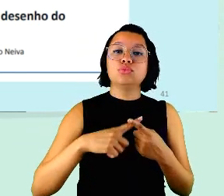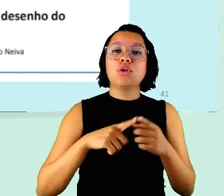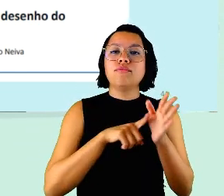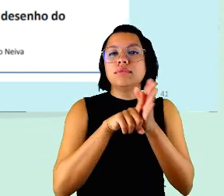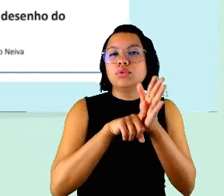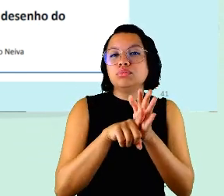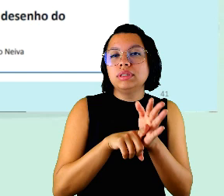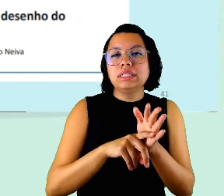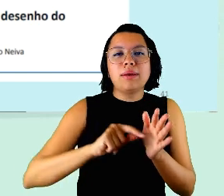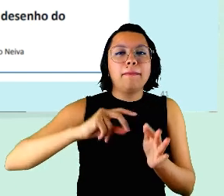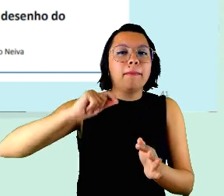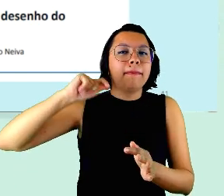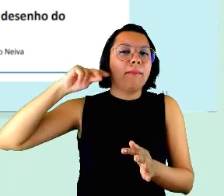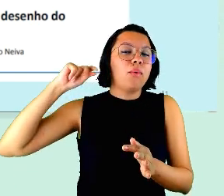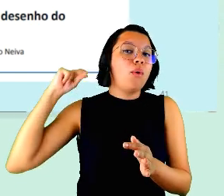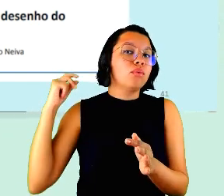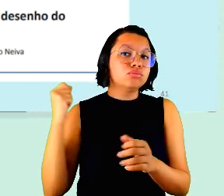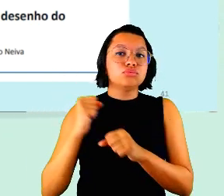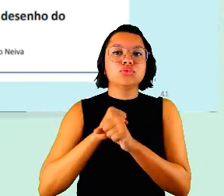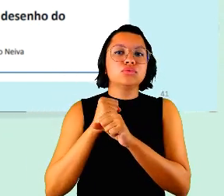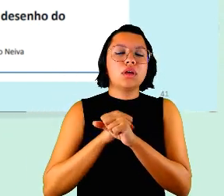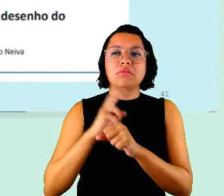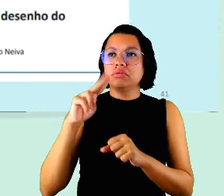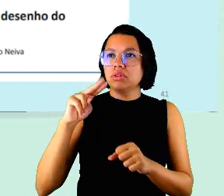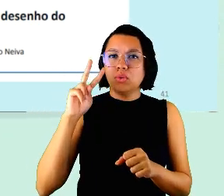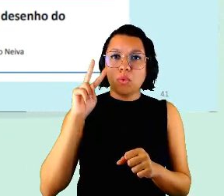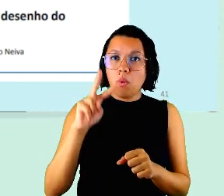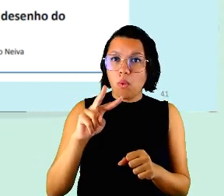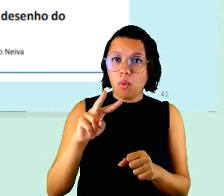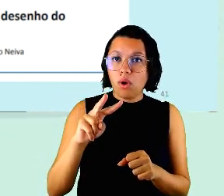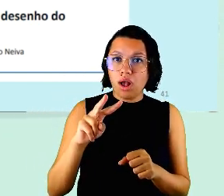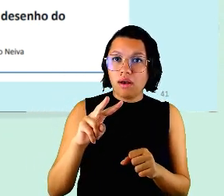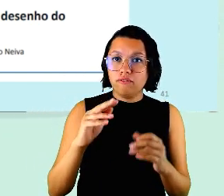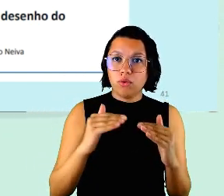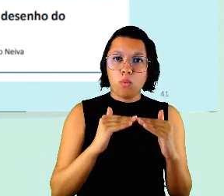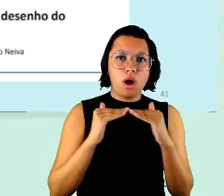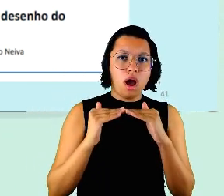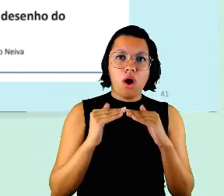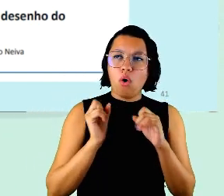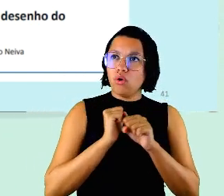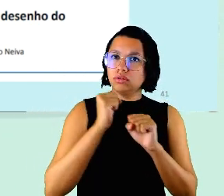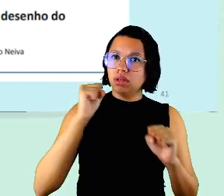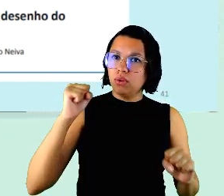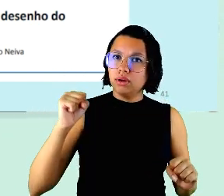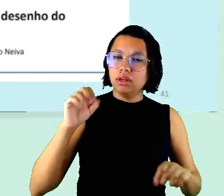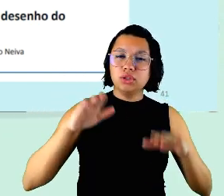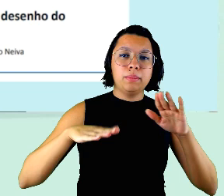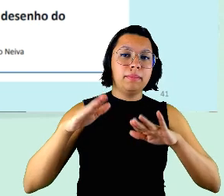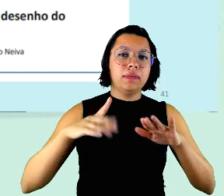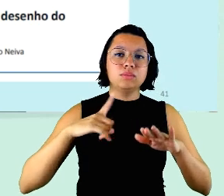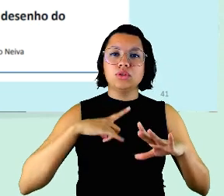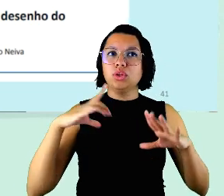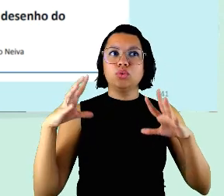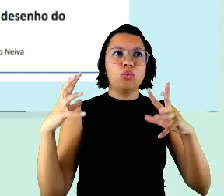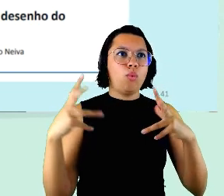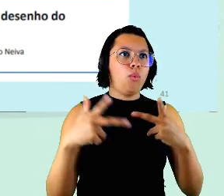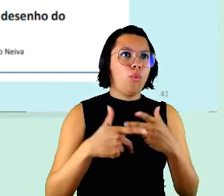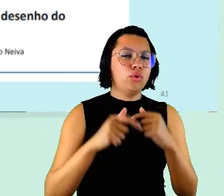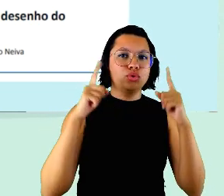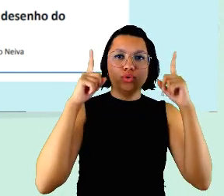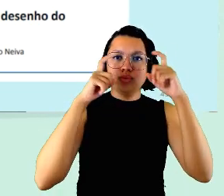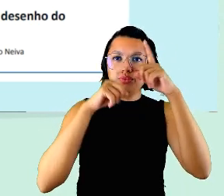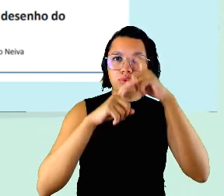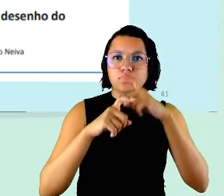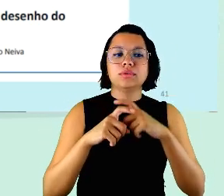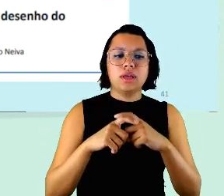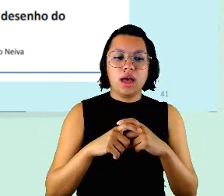anos doutora e eu nunca vi um consenso tão grande mesmo com todas as dificuldades que as pessoas tiveram